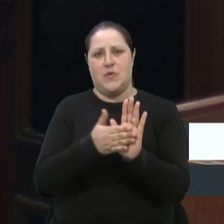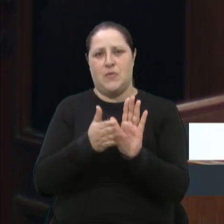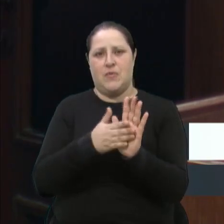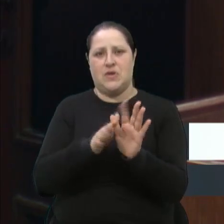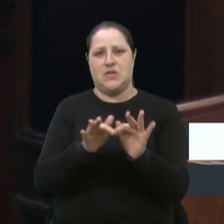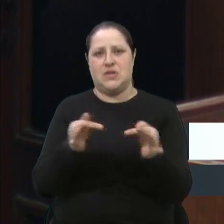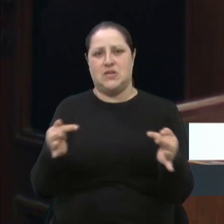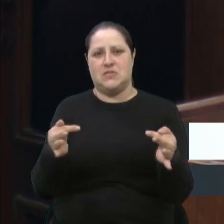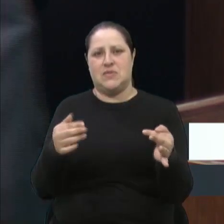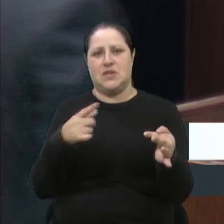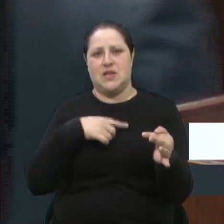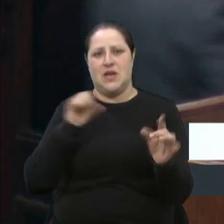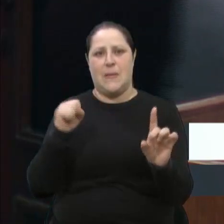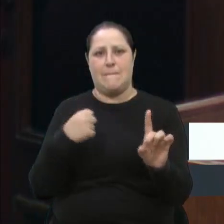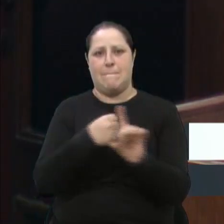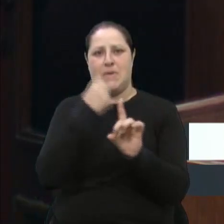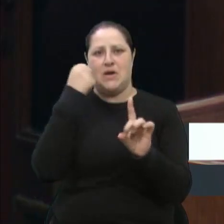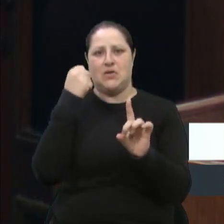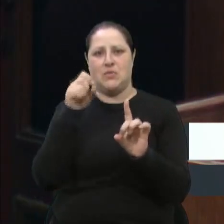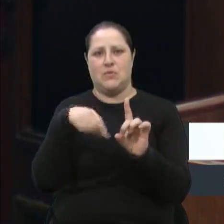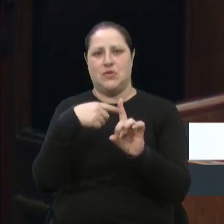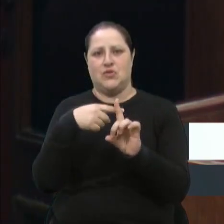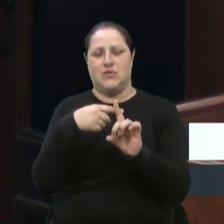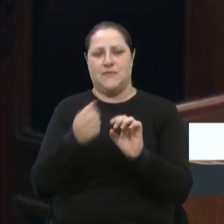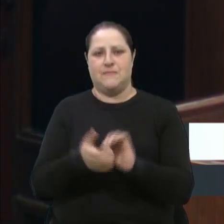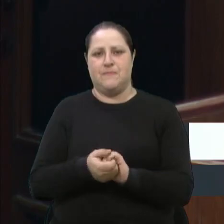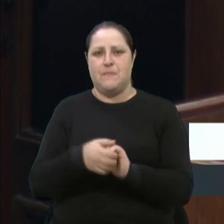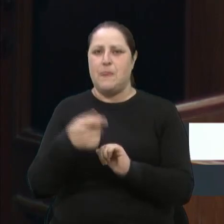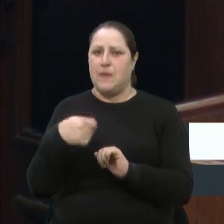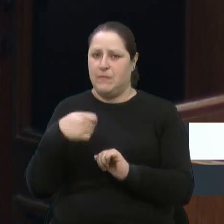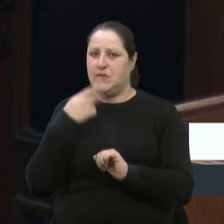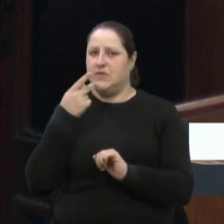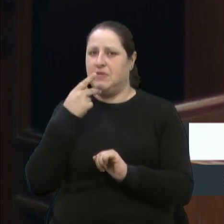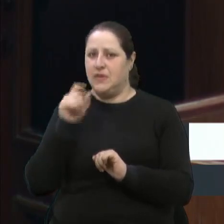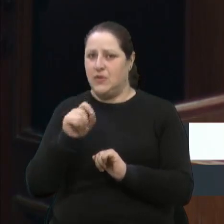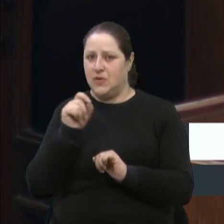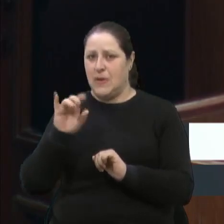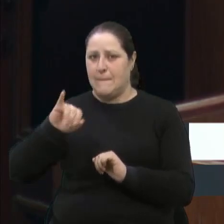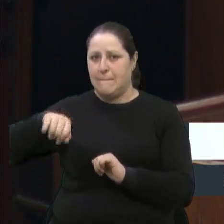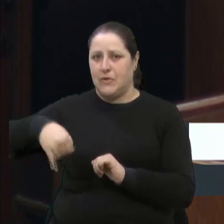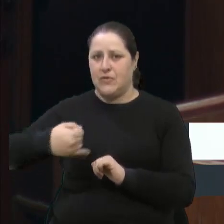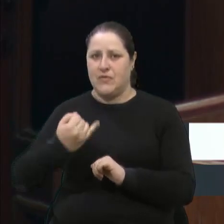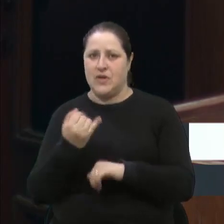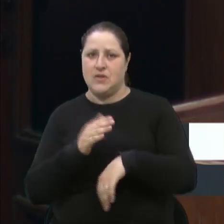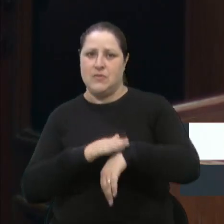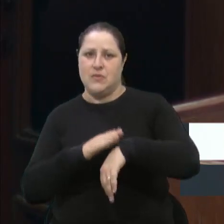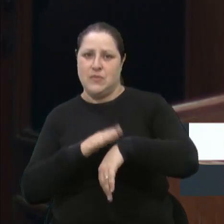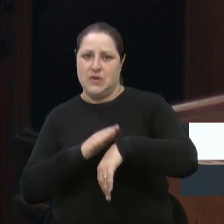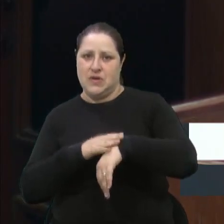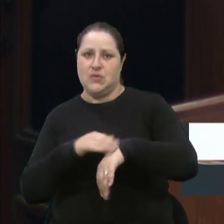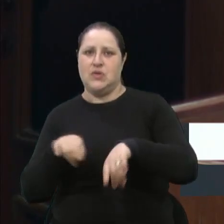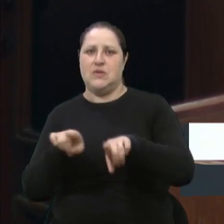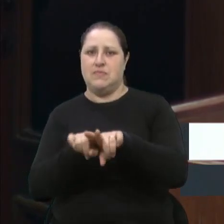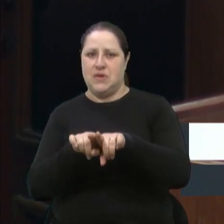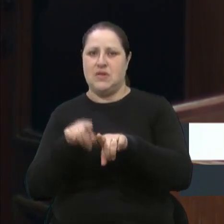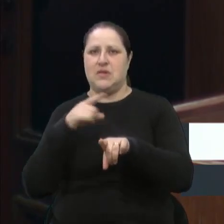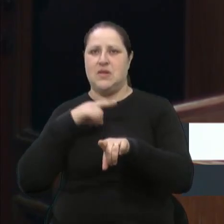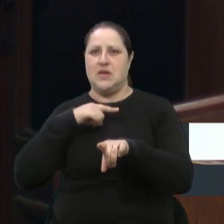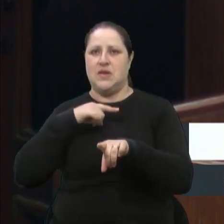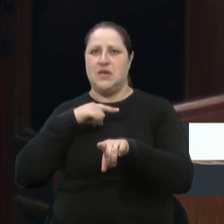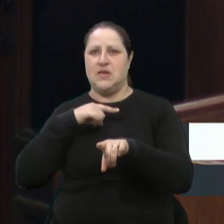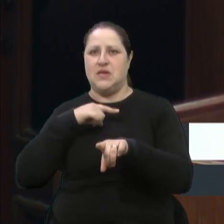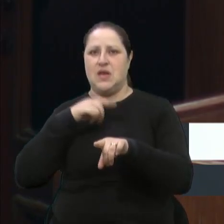mas que vai dar um impacto muito positivo. E não poderia deixar de aproveitar esse espaço também, estamos a menos de